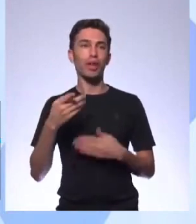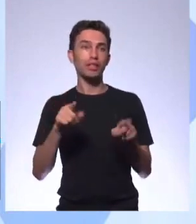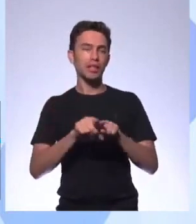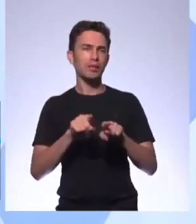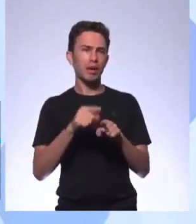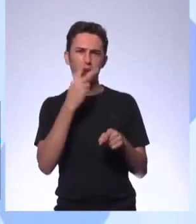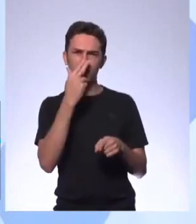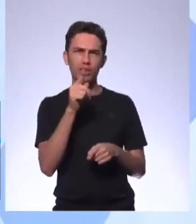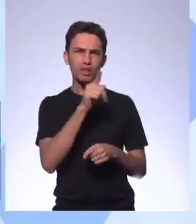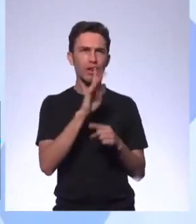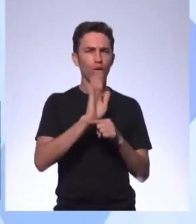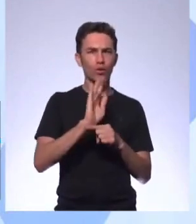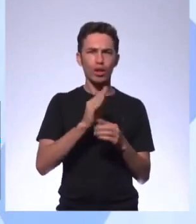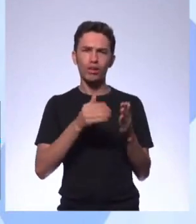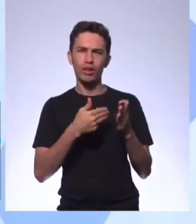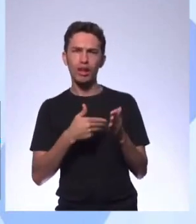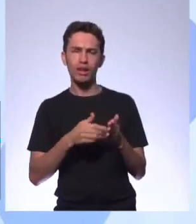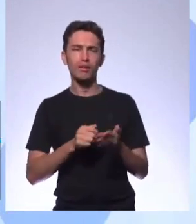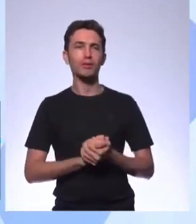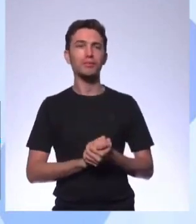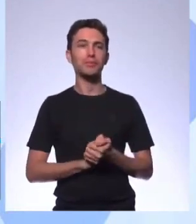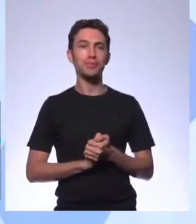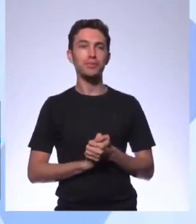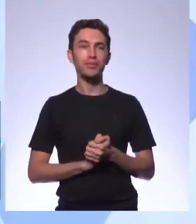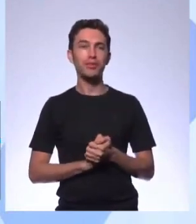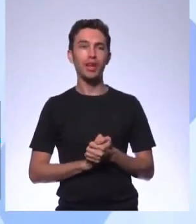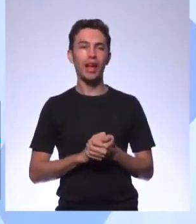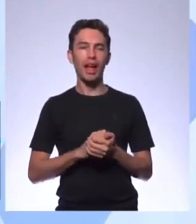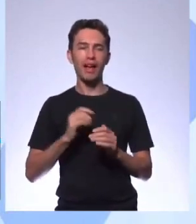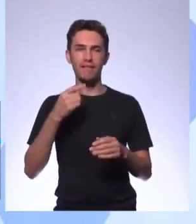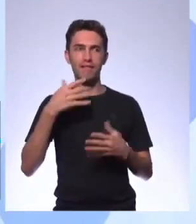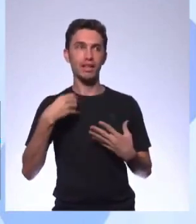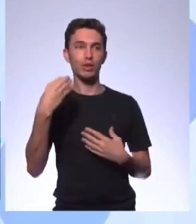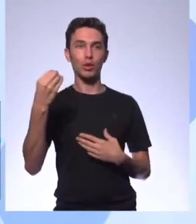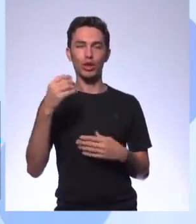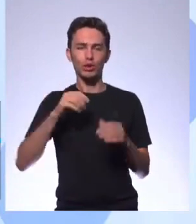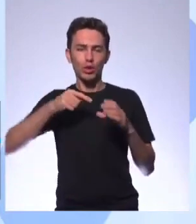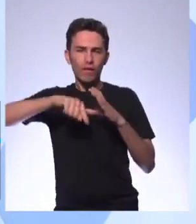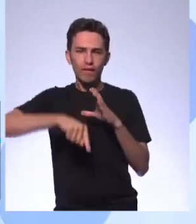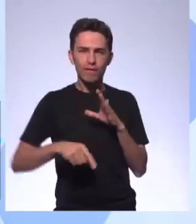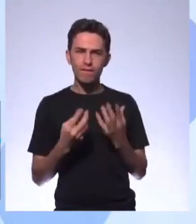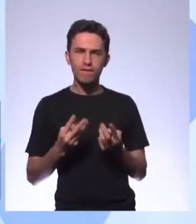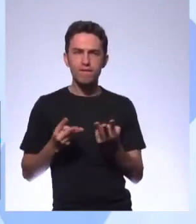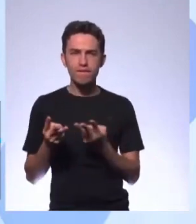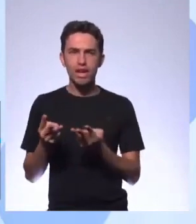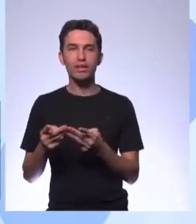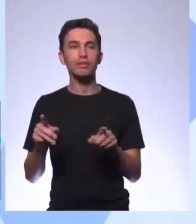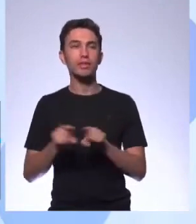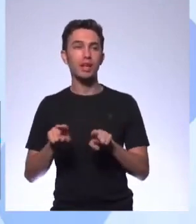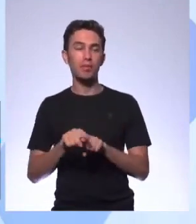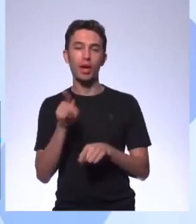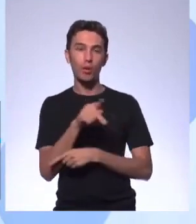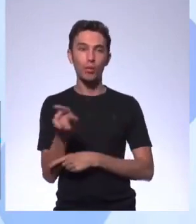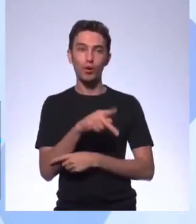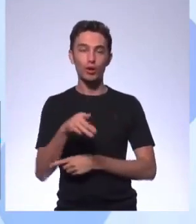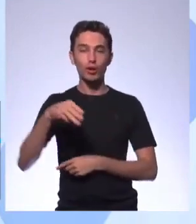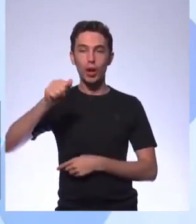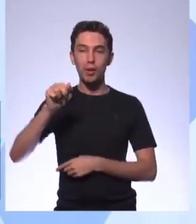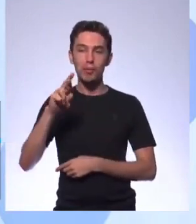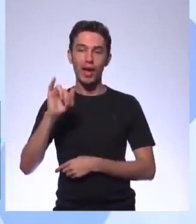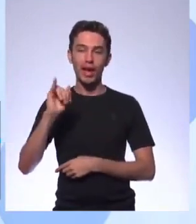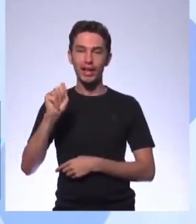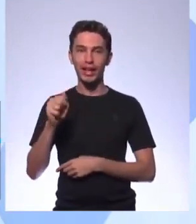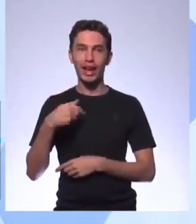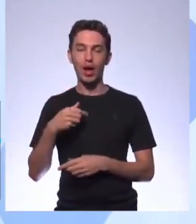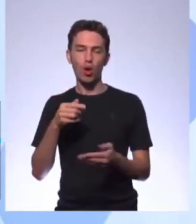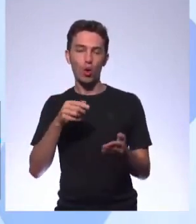não é filme não, é o disco que é livro, né? Sobrevivendo no Inferno, Racionais MCs. O leitor é indicado pela professora Maria Mercê, ela diz,